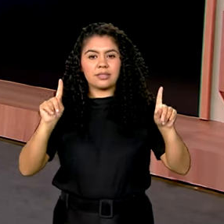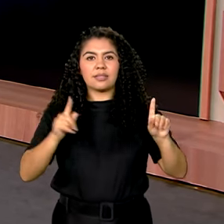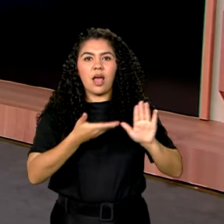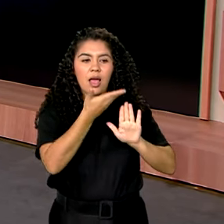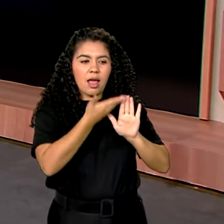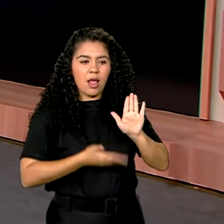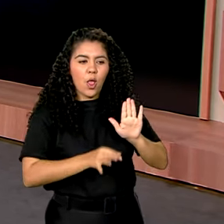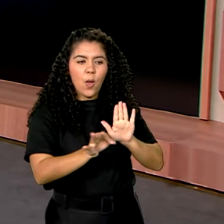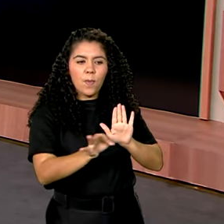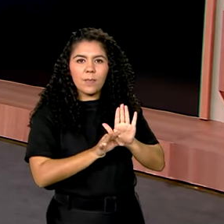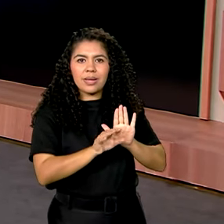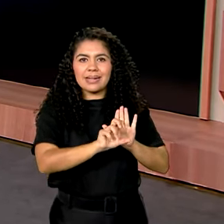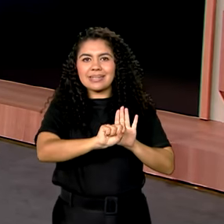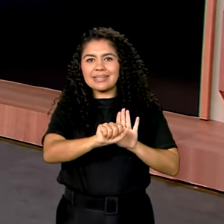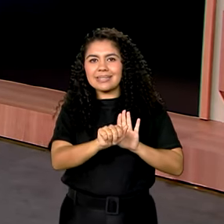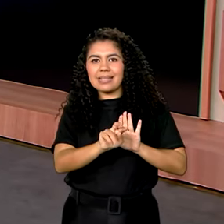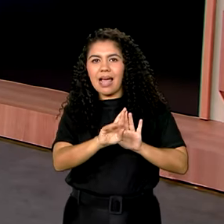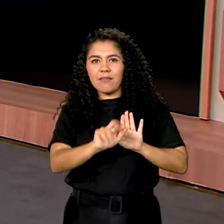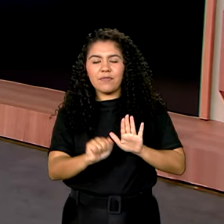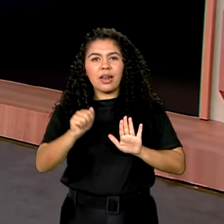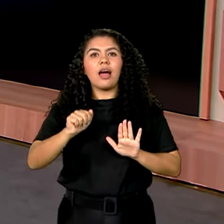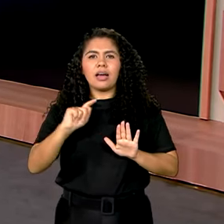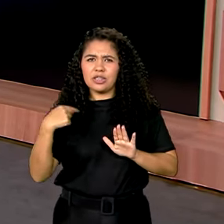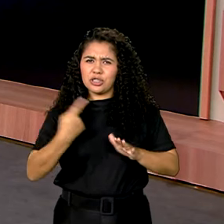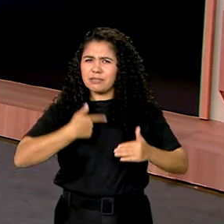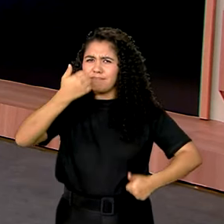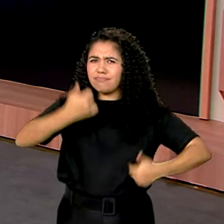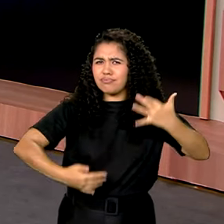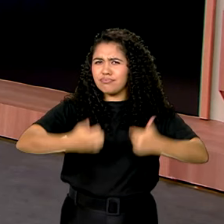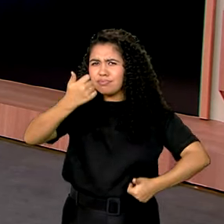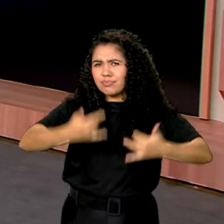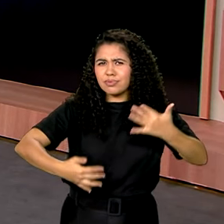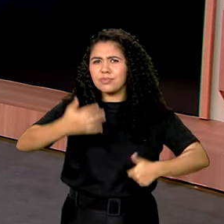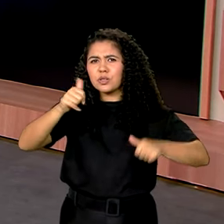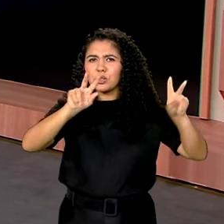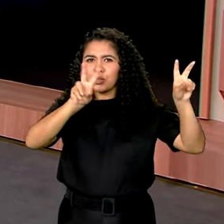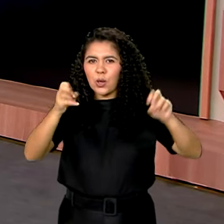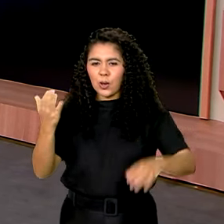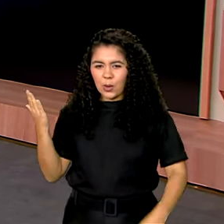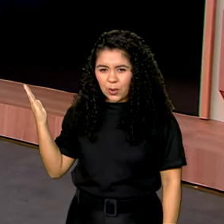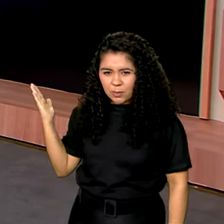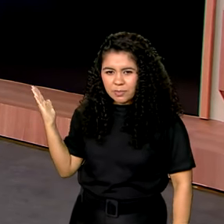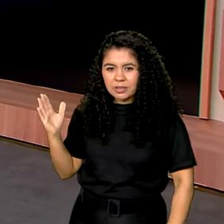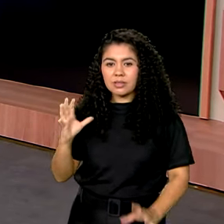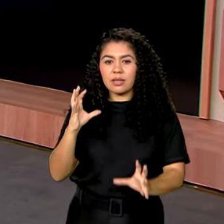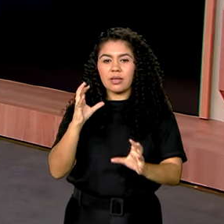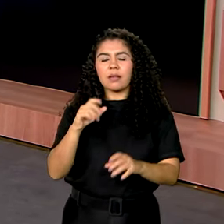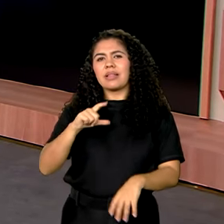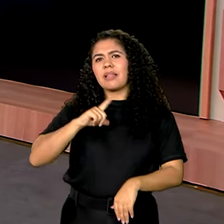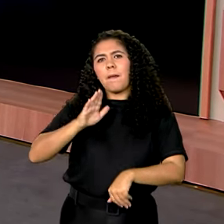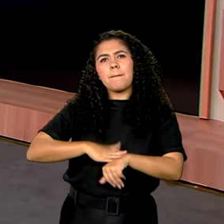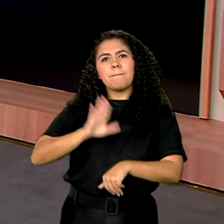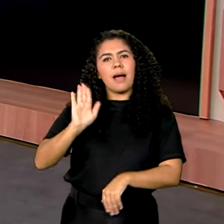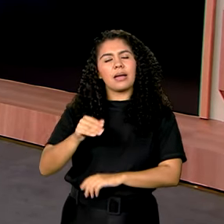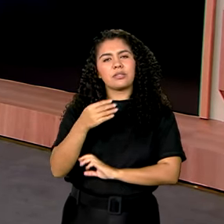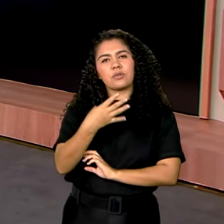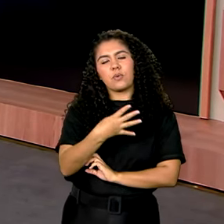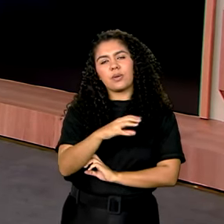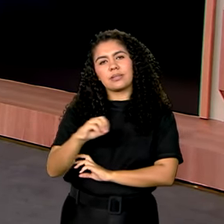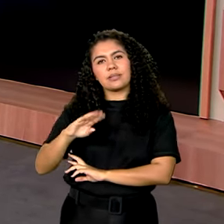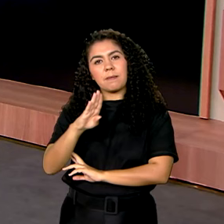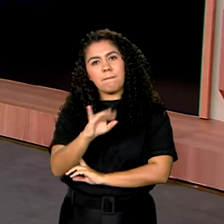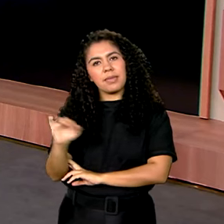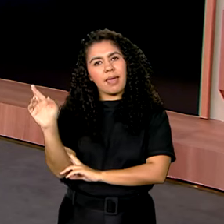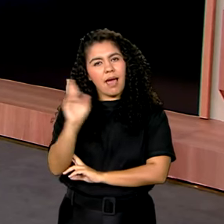safra da história. Falamos bastante ao longo da semana disso aqui. Foram 400, mais de 400 bilhões de reais